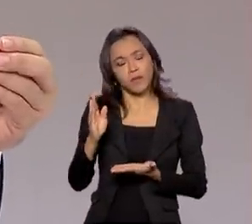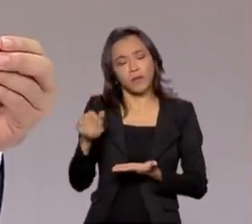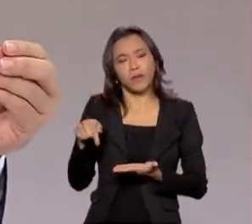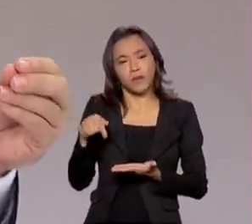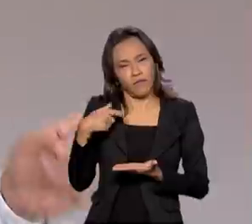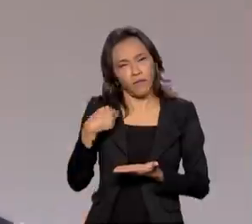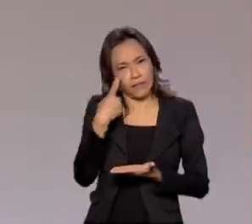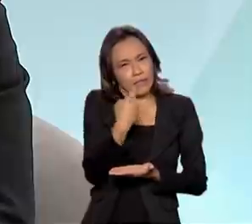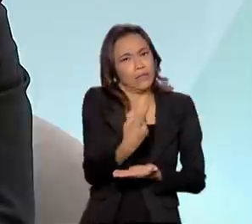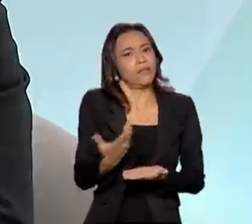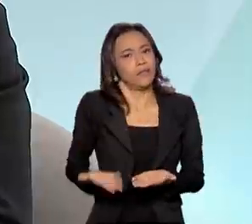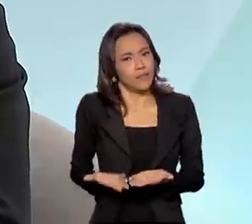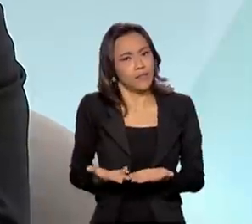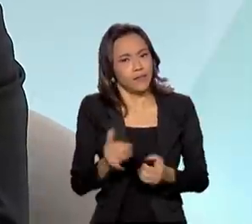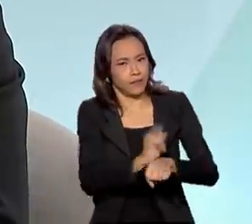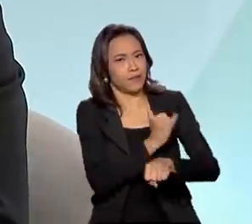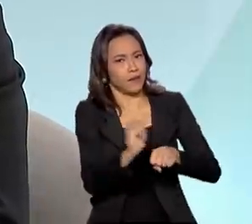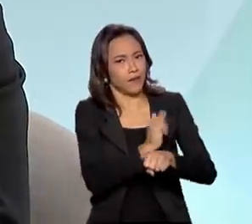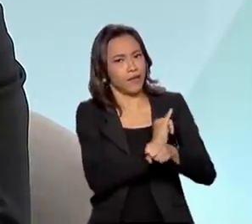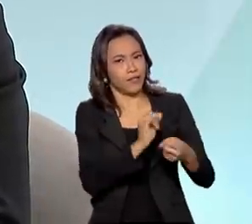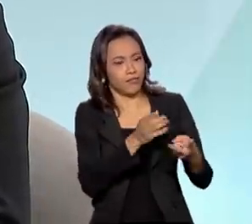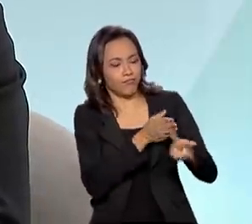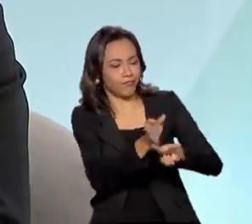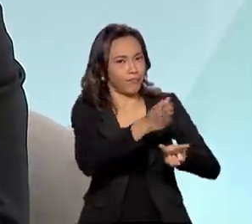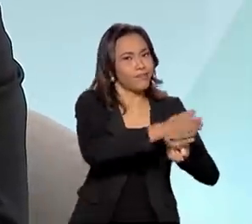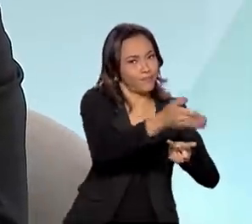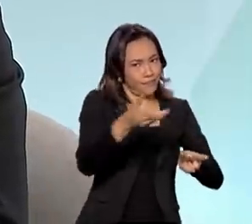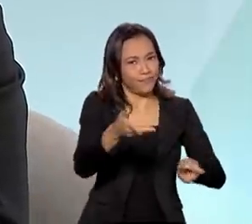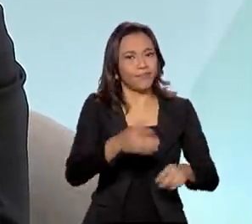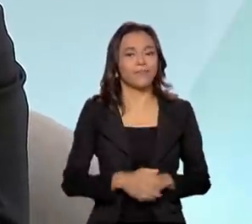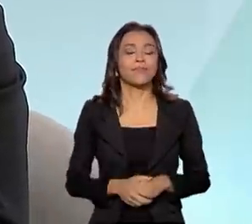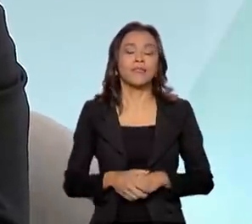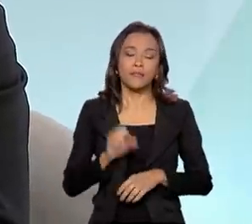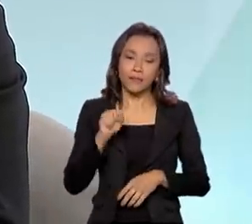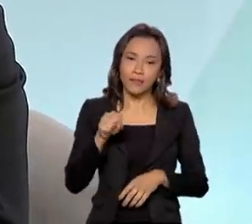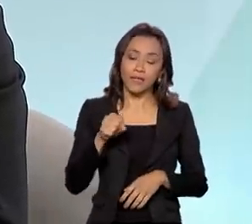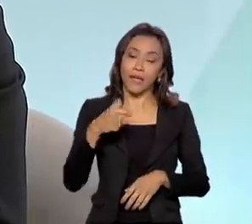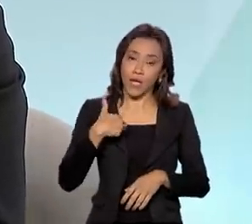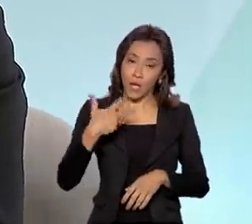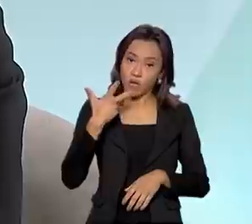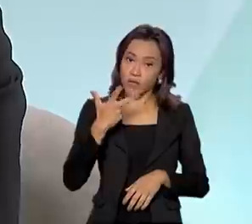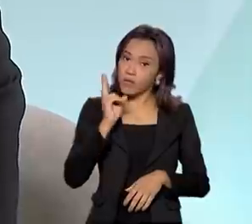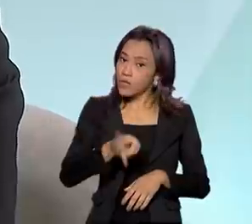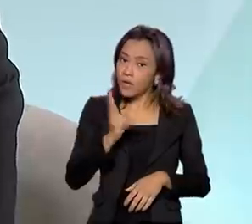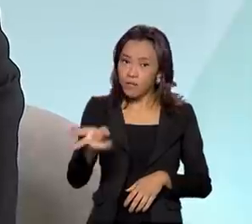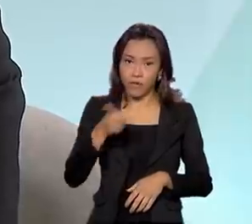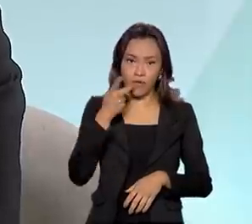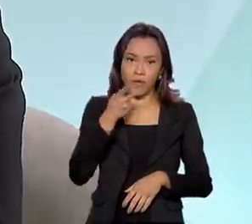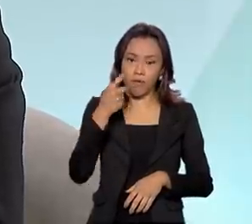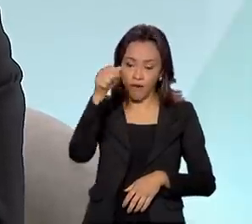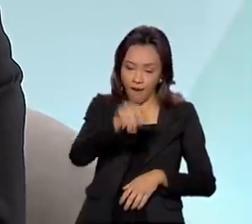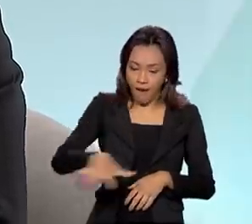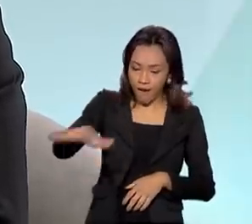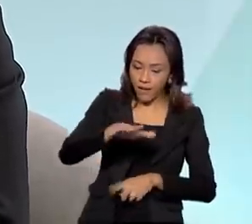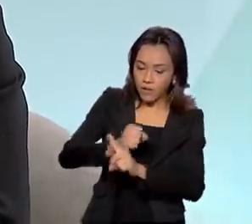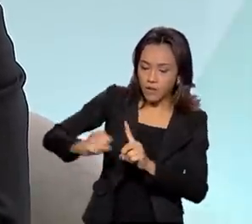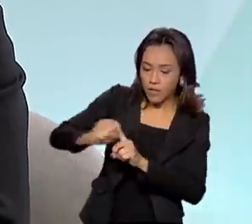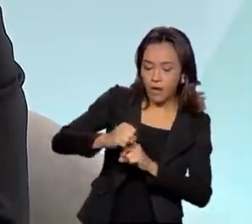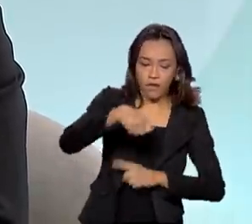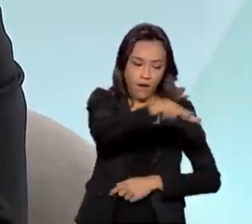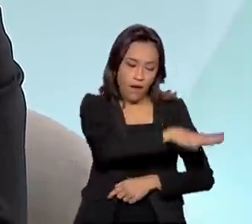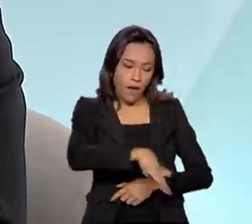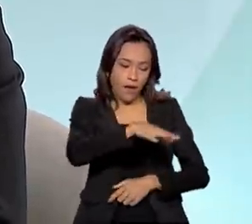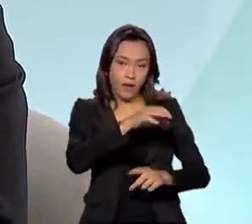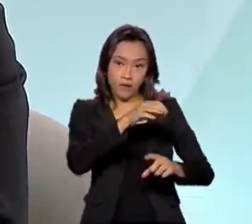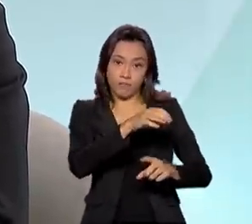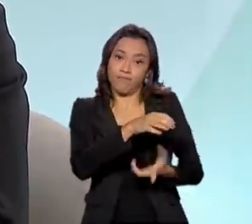interessante também, né, ministro? É, que eu comento desde o início é que a área social e a área econômica são duas faces de uma